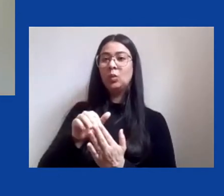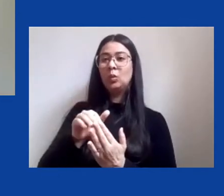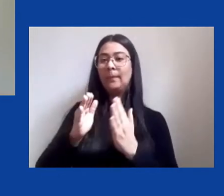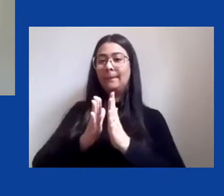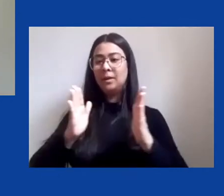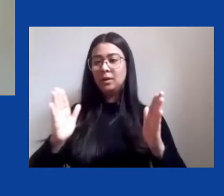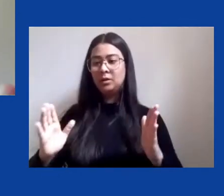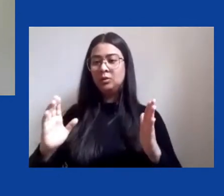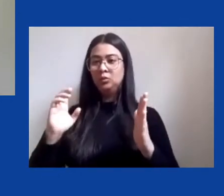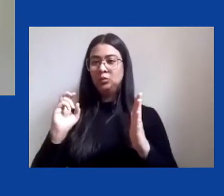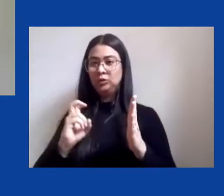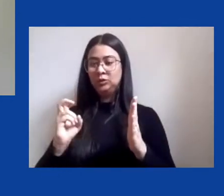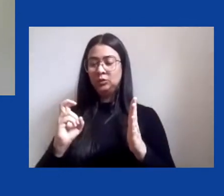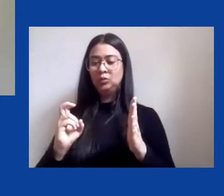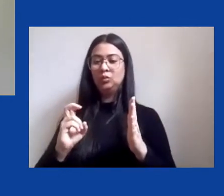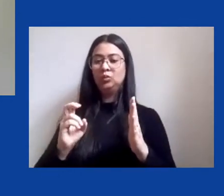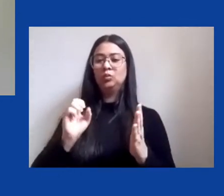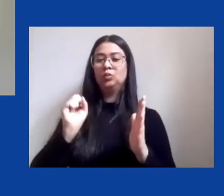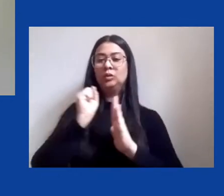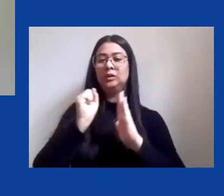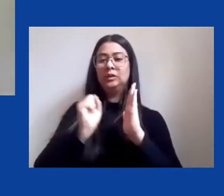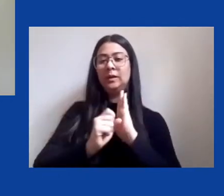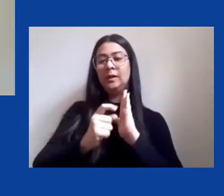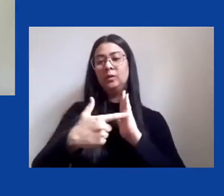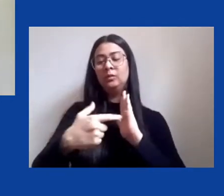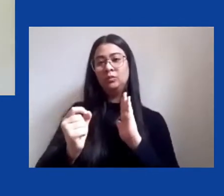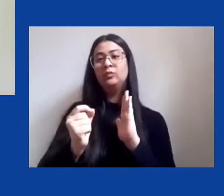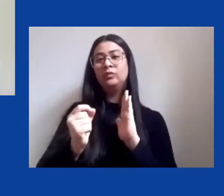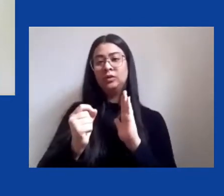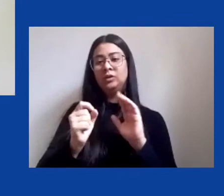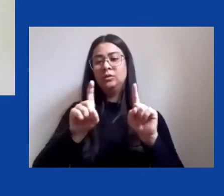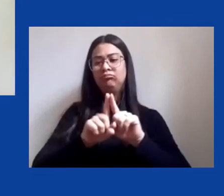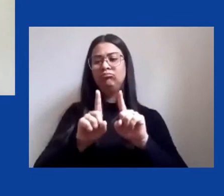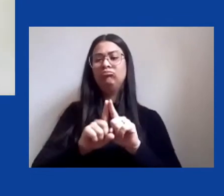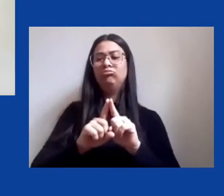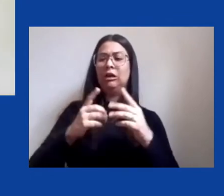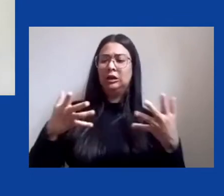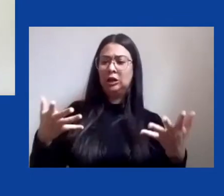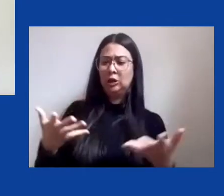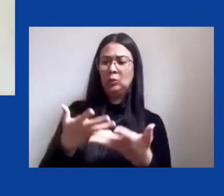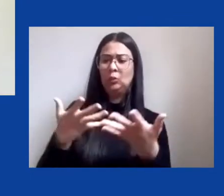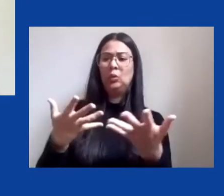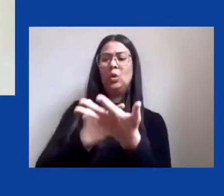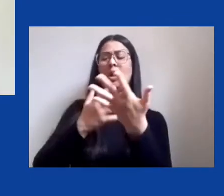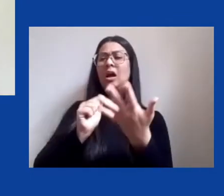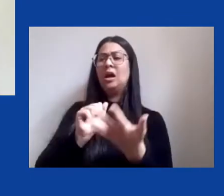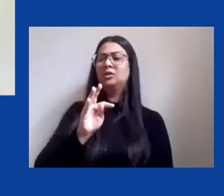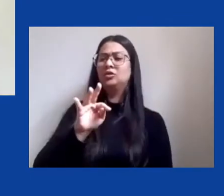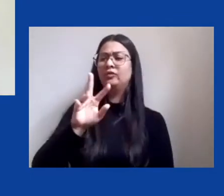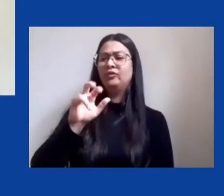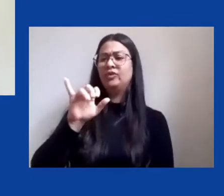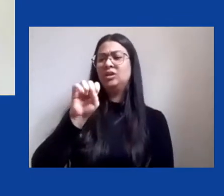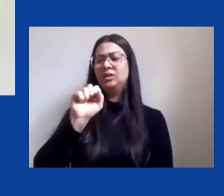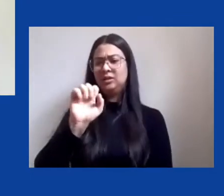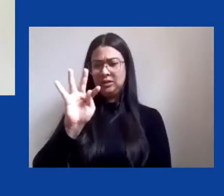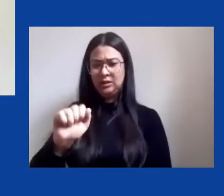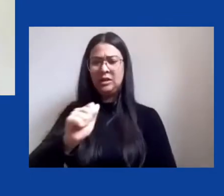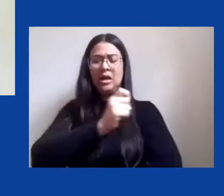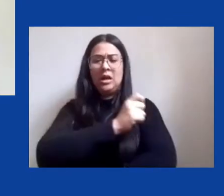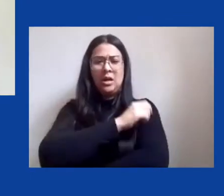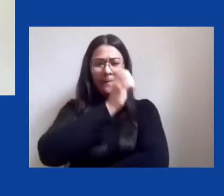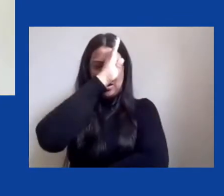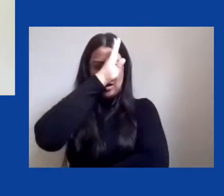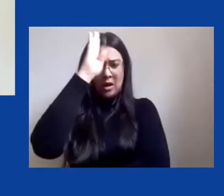com os movimentos sociais de base local, comunitária, ativistas, políticos, acadêmicos, cientistas, os